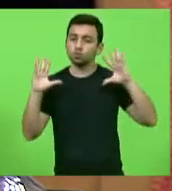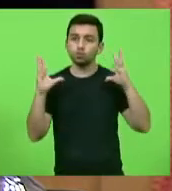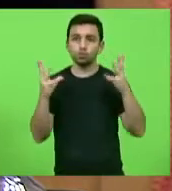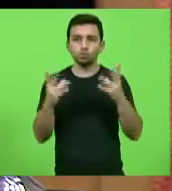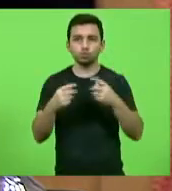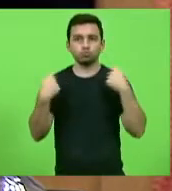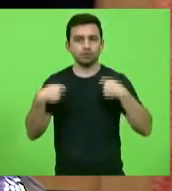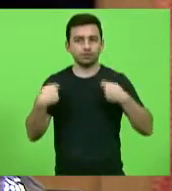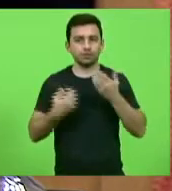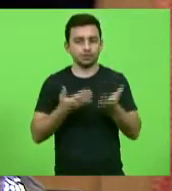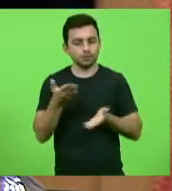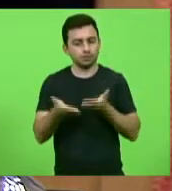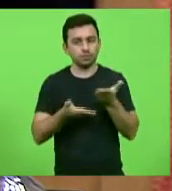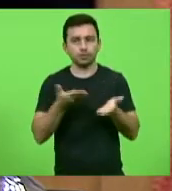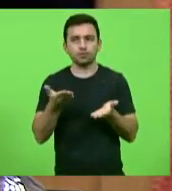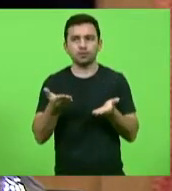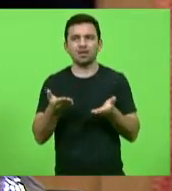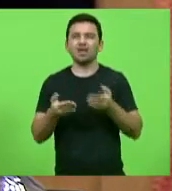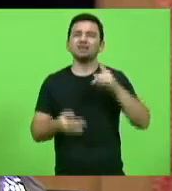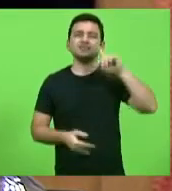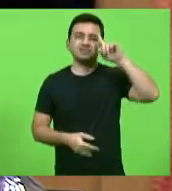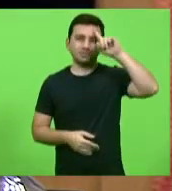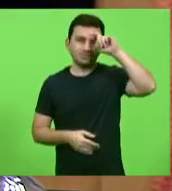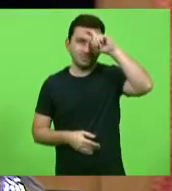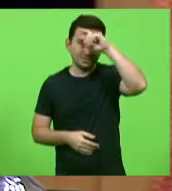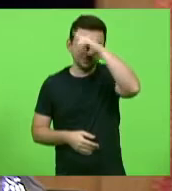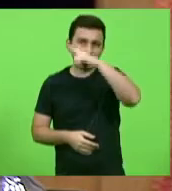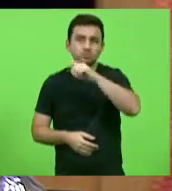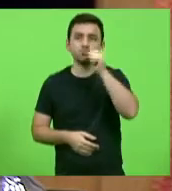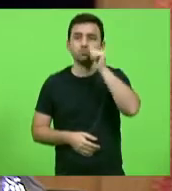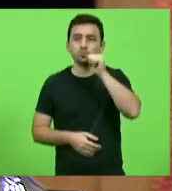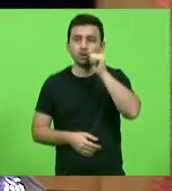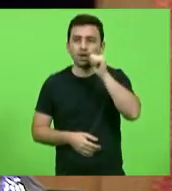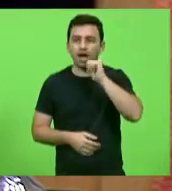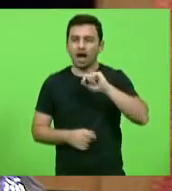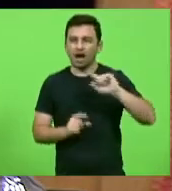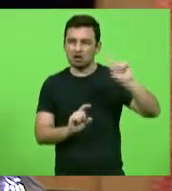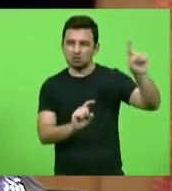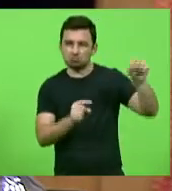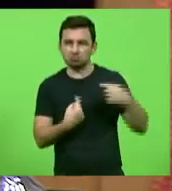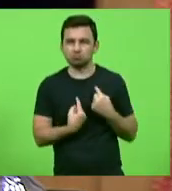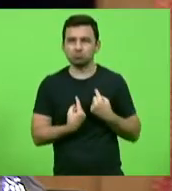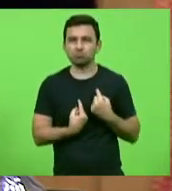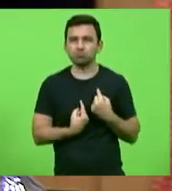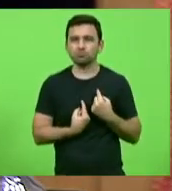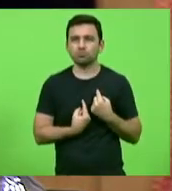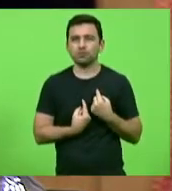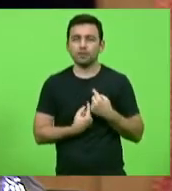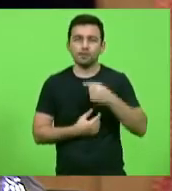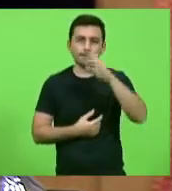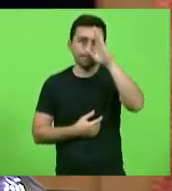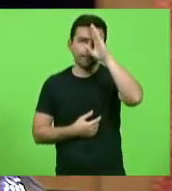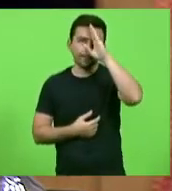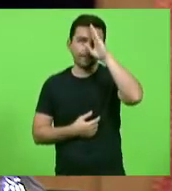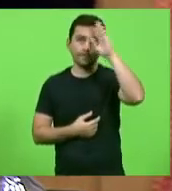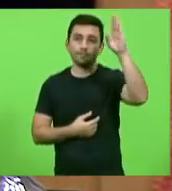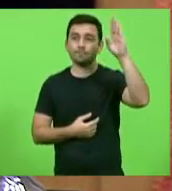para dar um atendimento. É muito complicado quando a mulher vítima de crime, principalmente